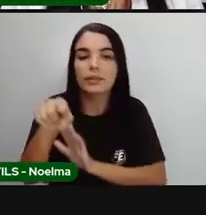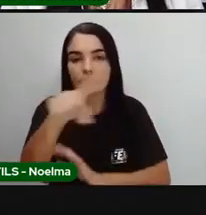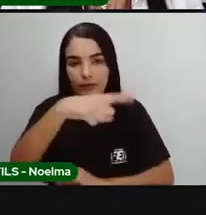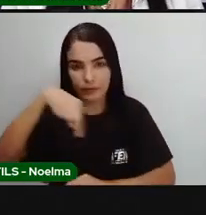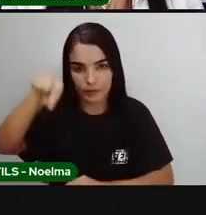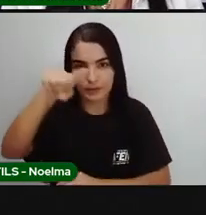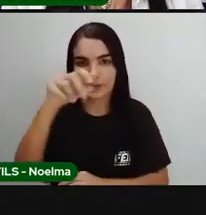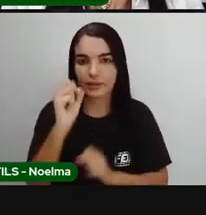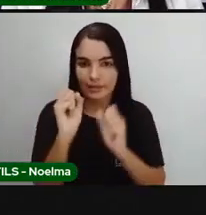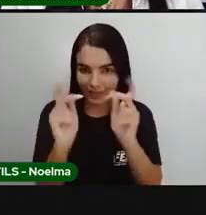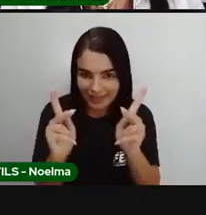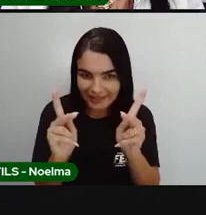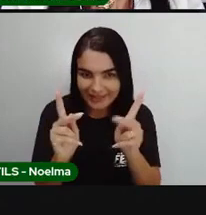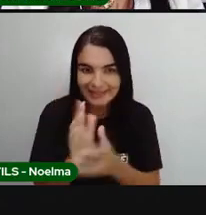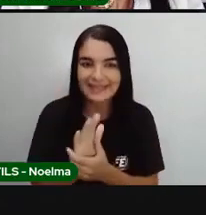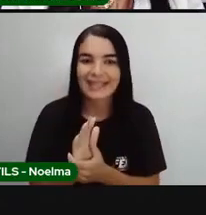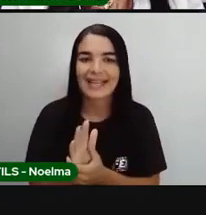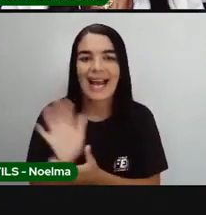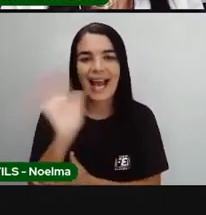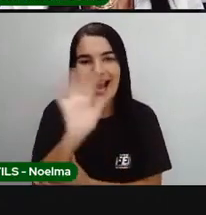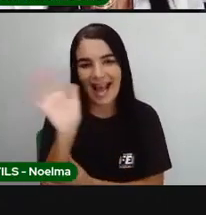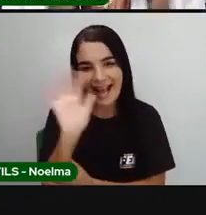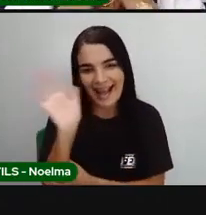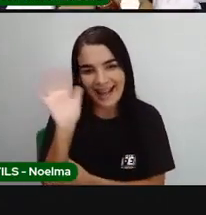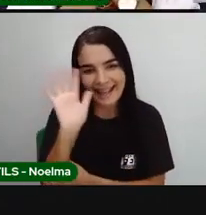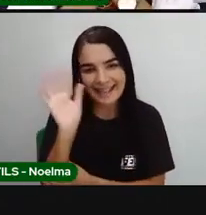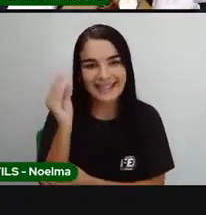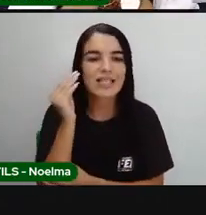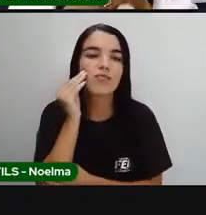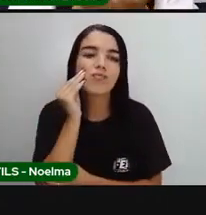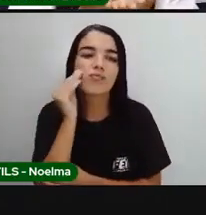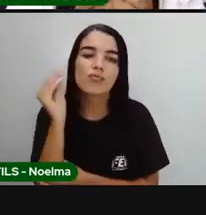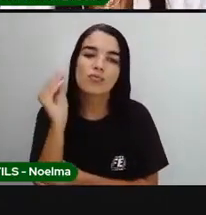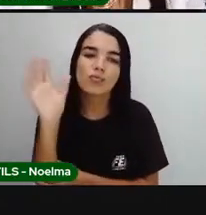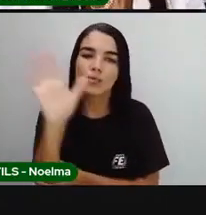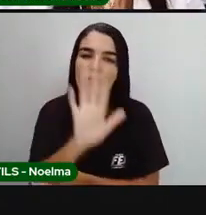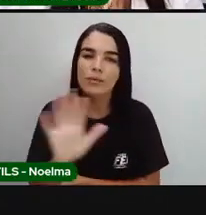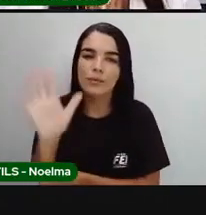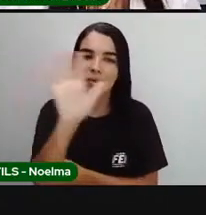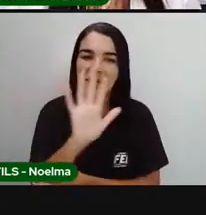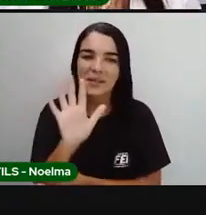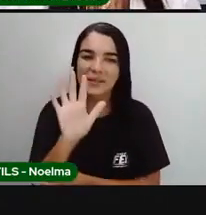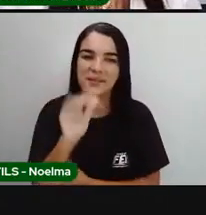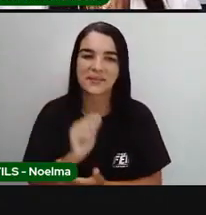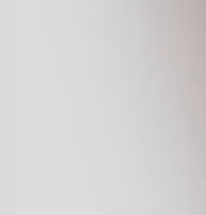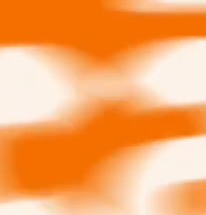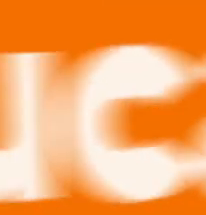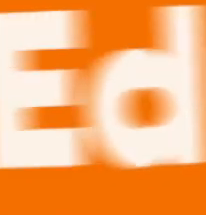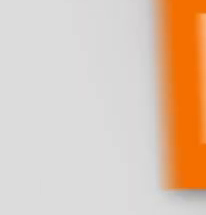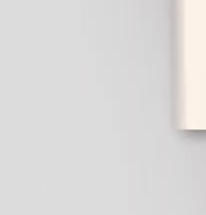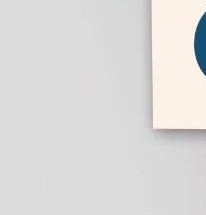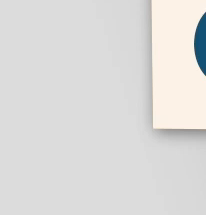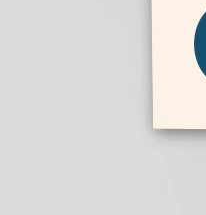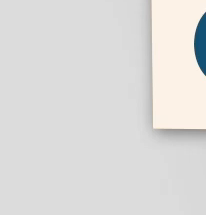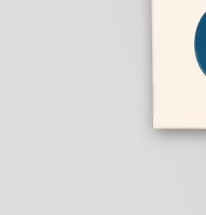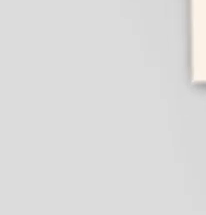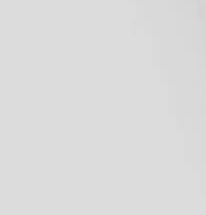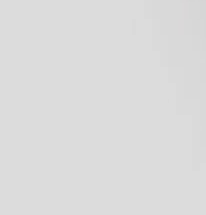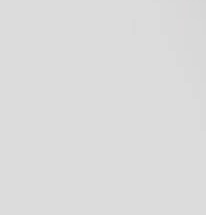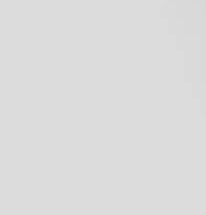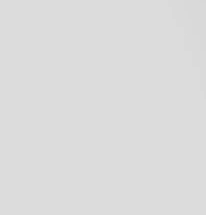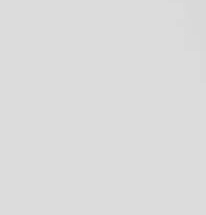dessas atividades. Certo? A prova fica por aqui. Um beijo e até a próxima aula. Tchau.